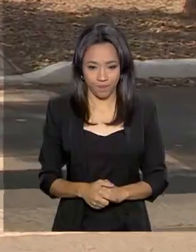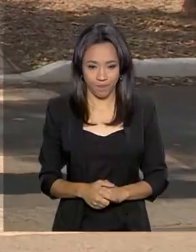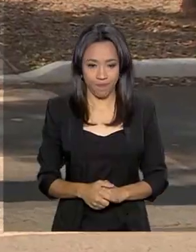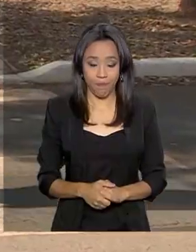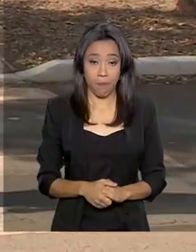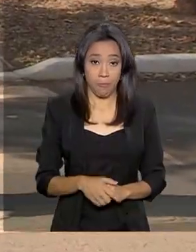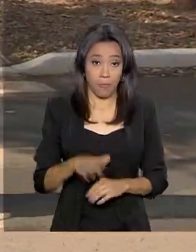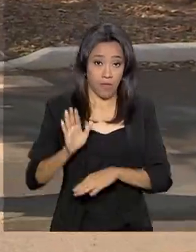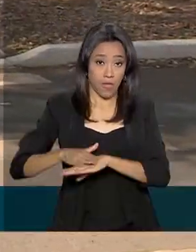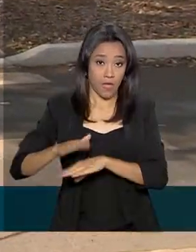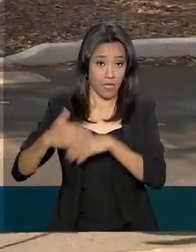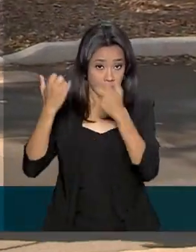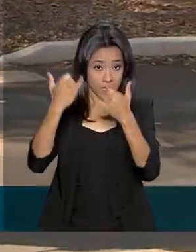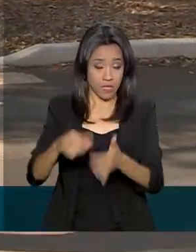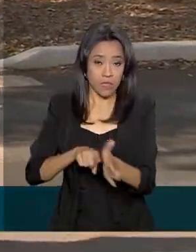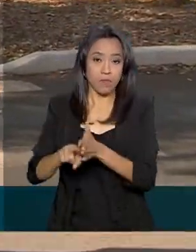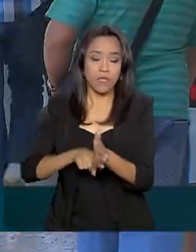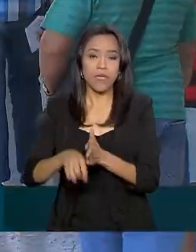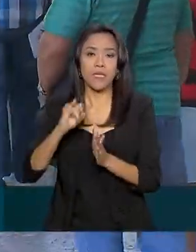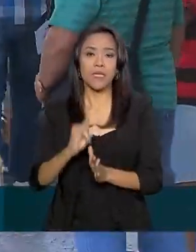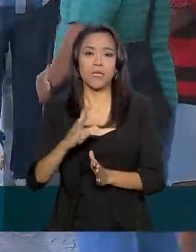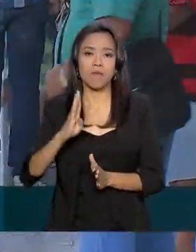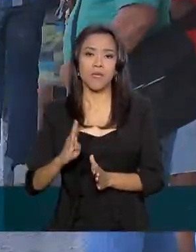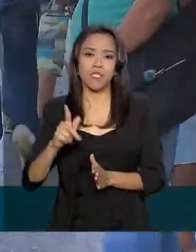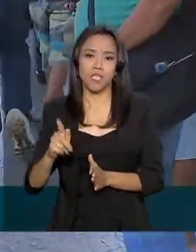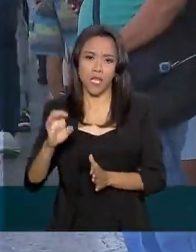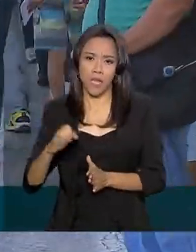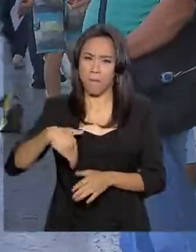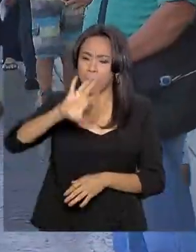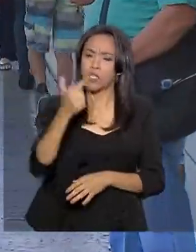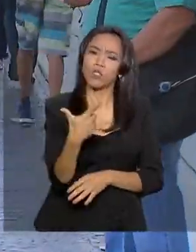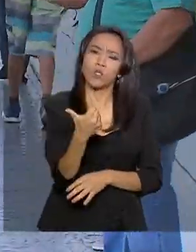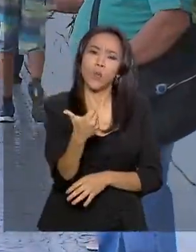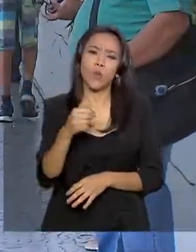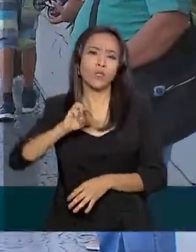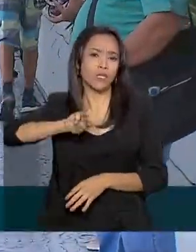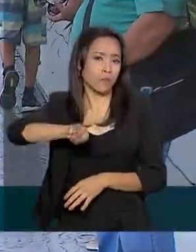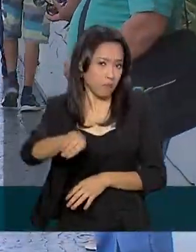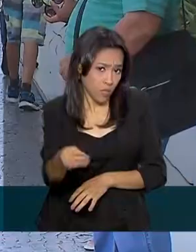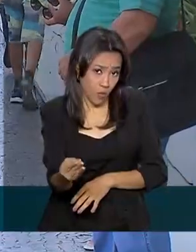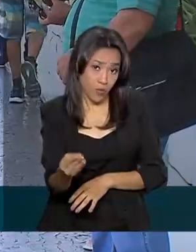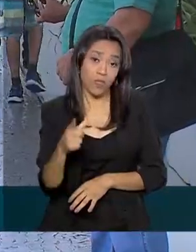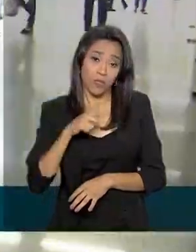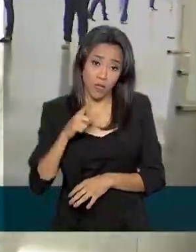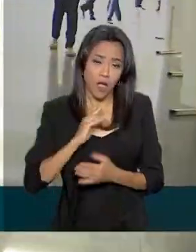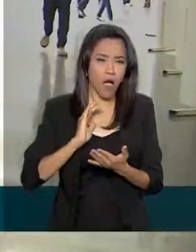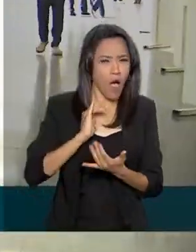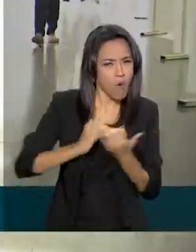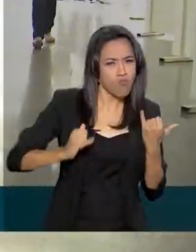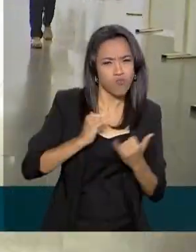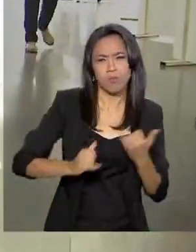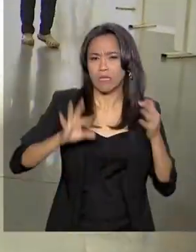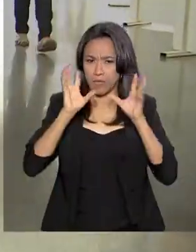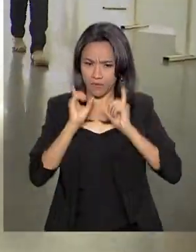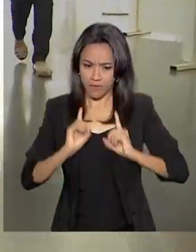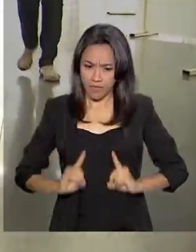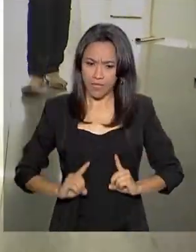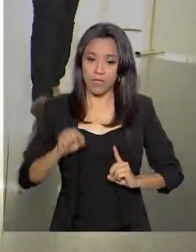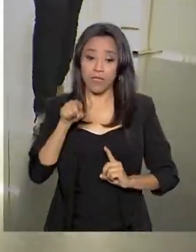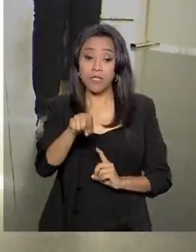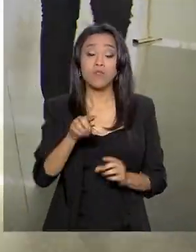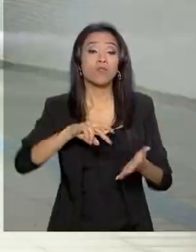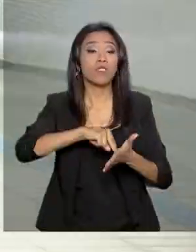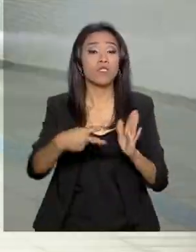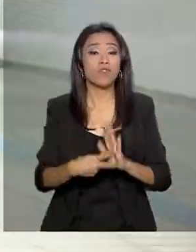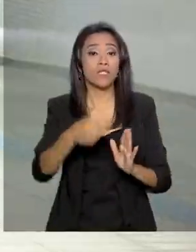Segundo o IBGE, o Brasil tem mais de 12 milhões de pessoas com alguma deficiência. E isso corresponde a 6